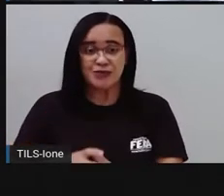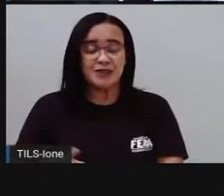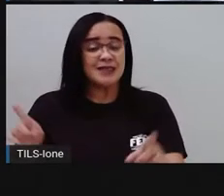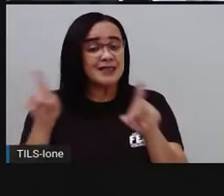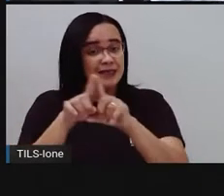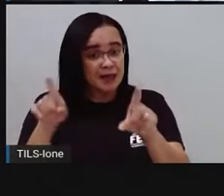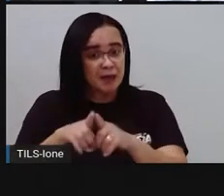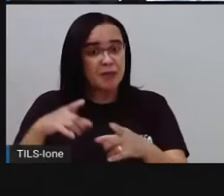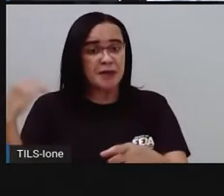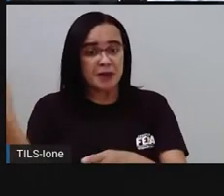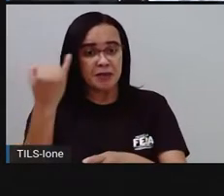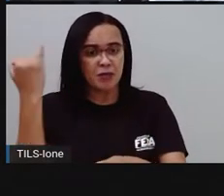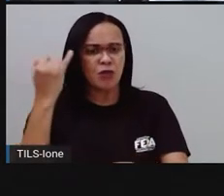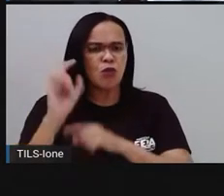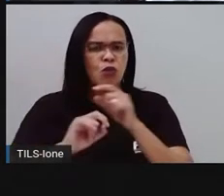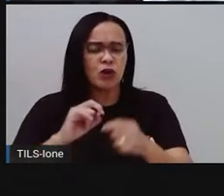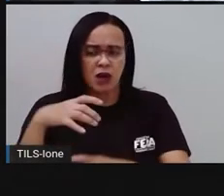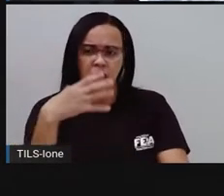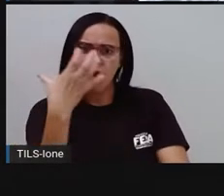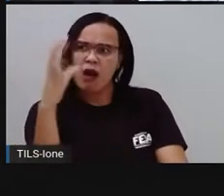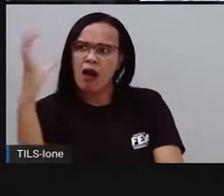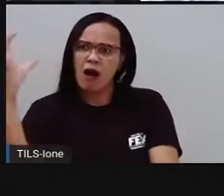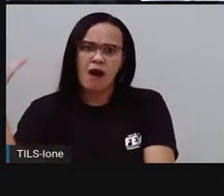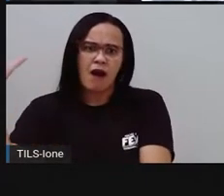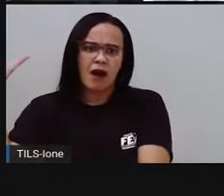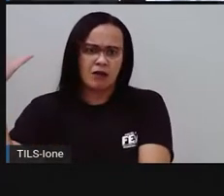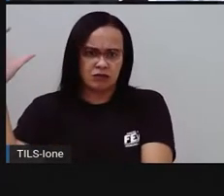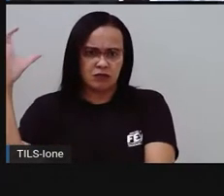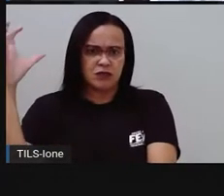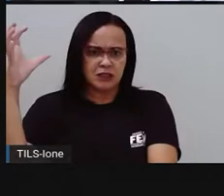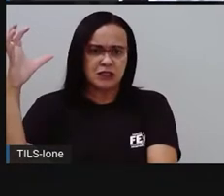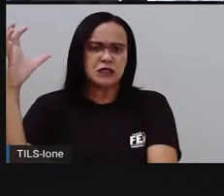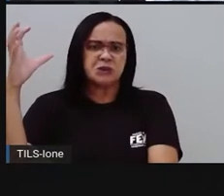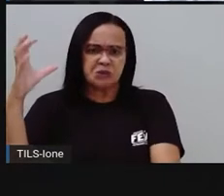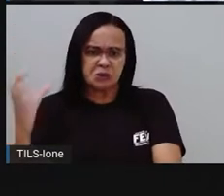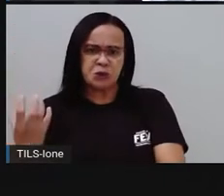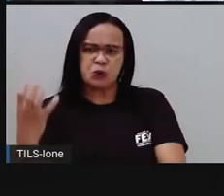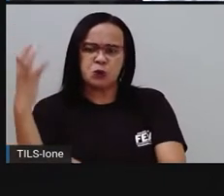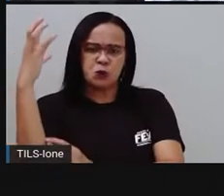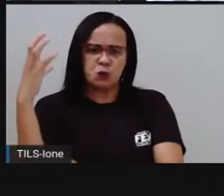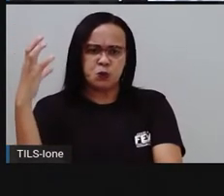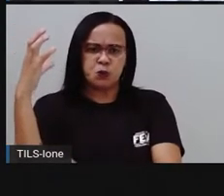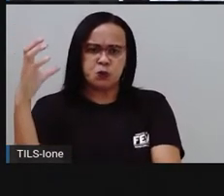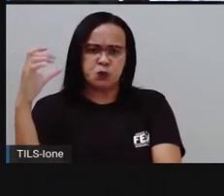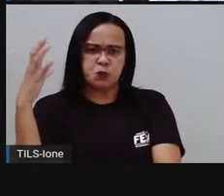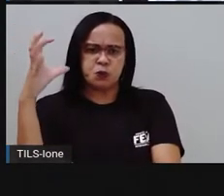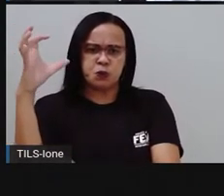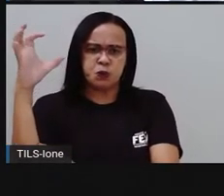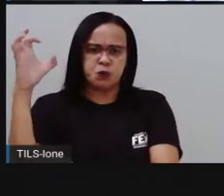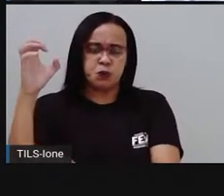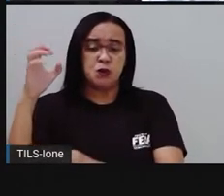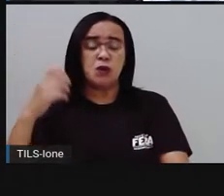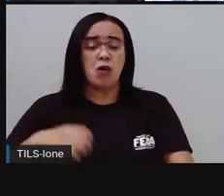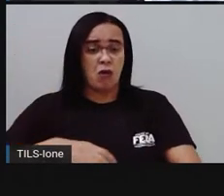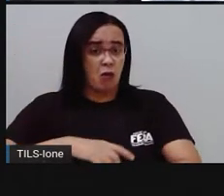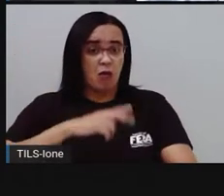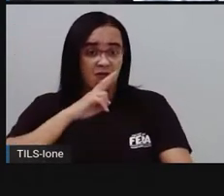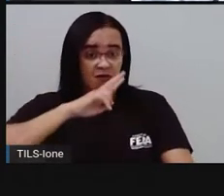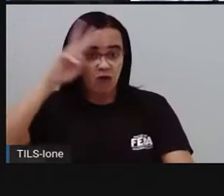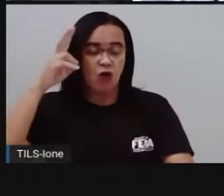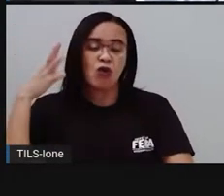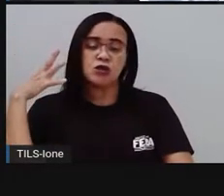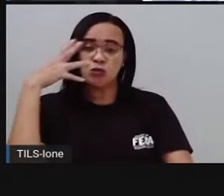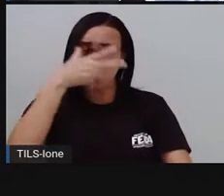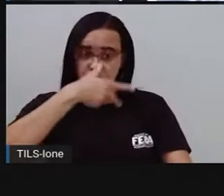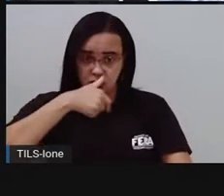cuidar dela, para ela crescer forte e bonita. Nos bairros mais bonitos, as ruas são cheias de árvores.